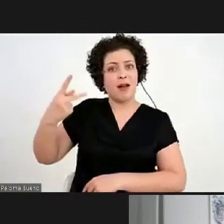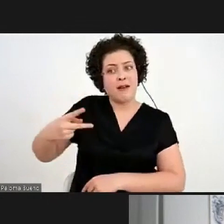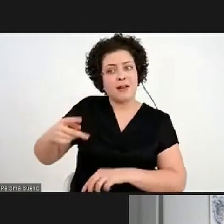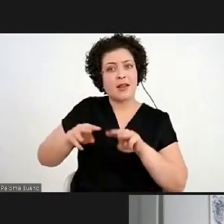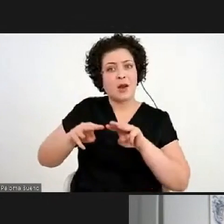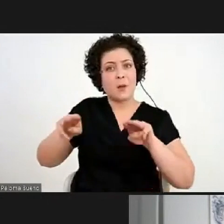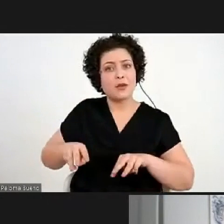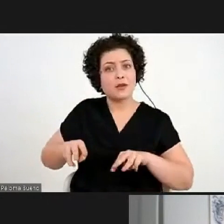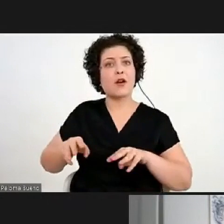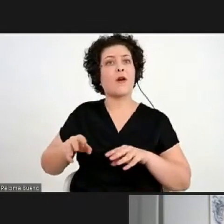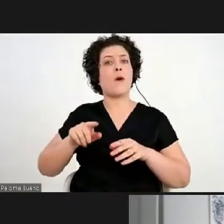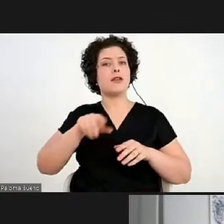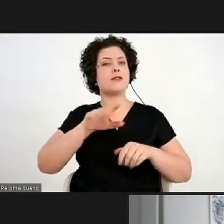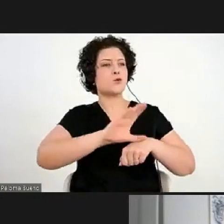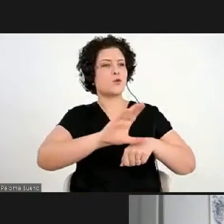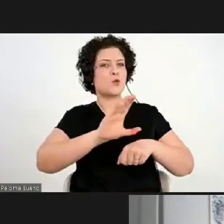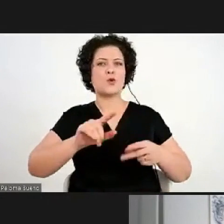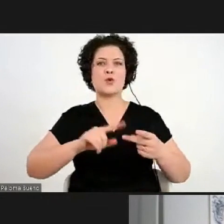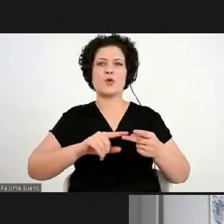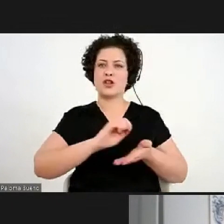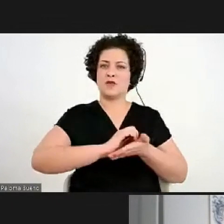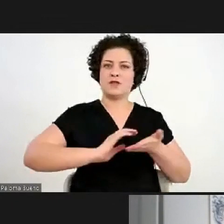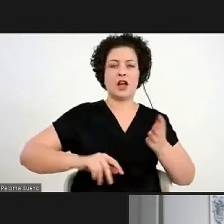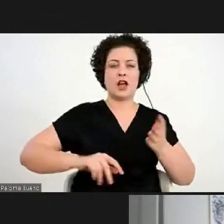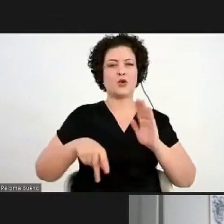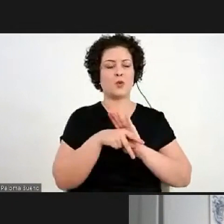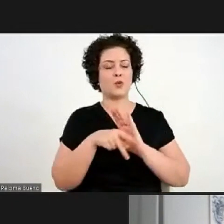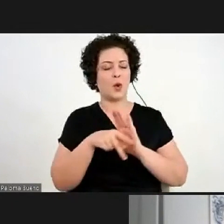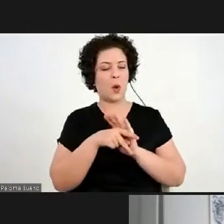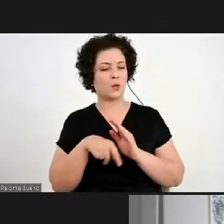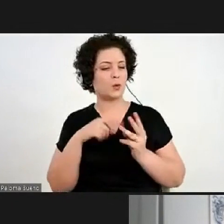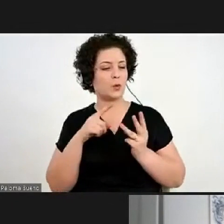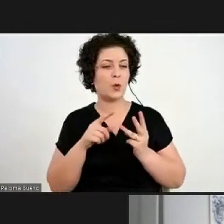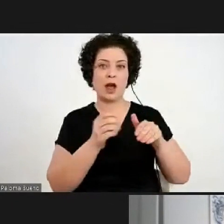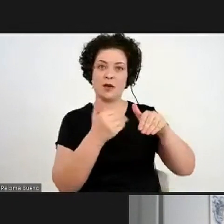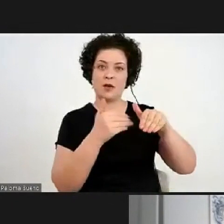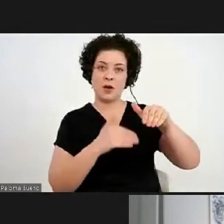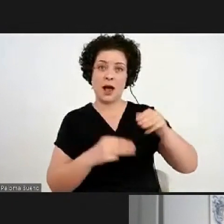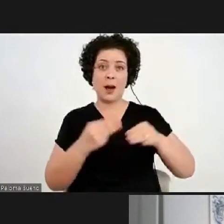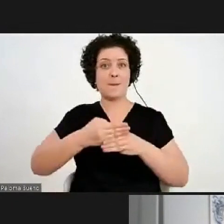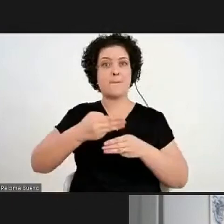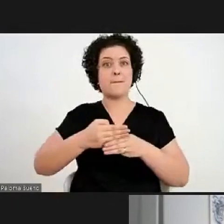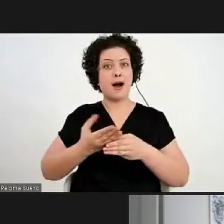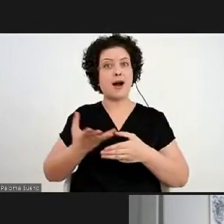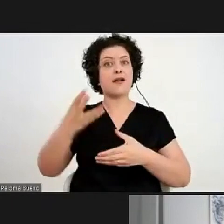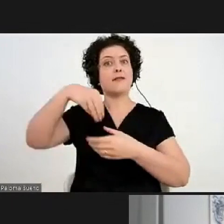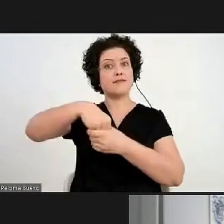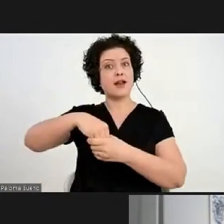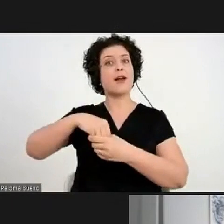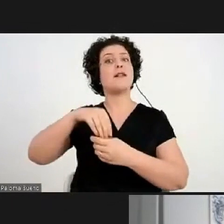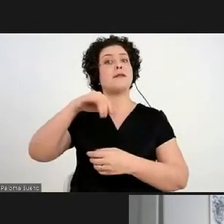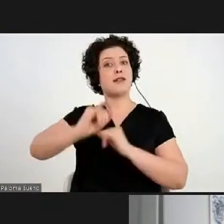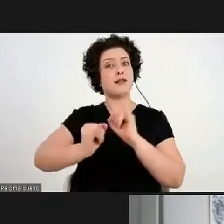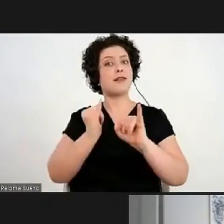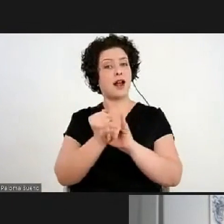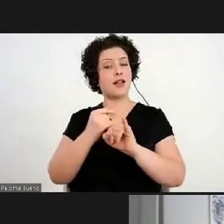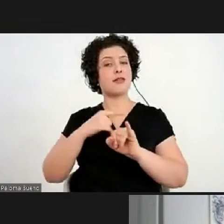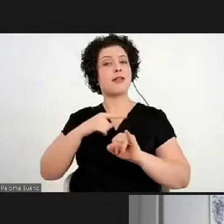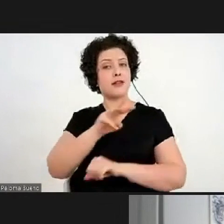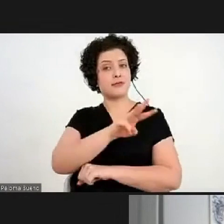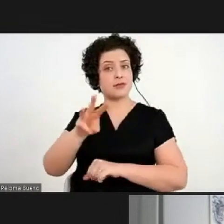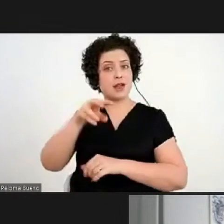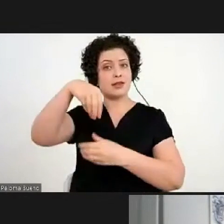essas atividades, o próprio acervo do Má que está disponibilizado na internet,